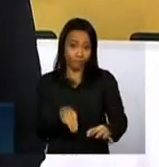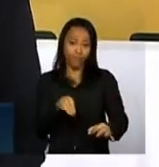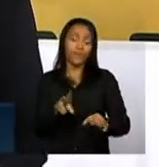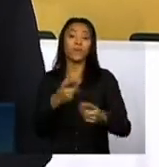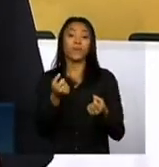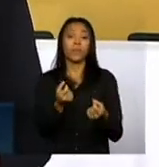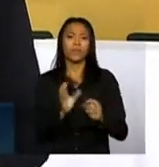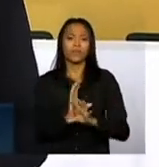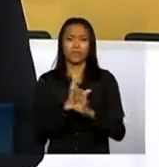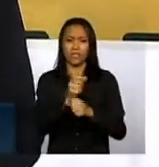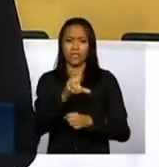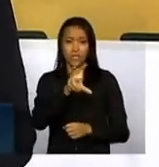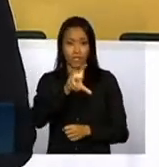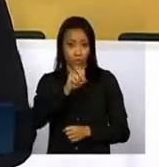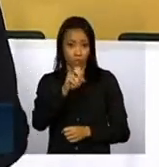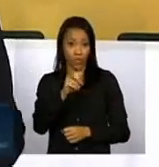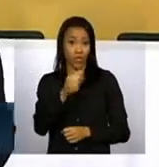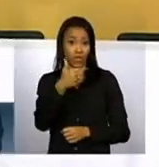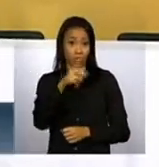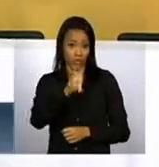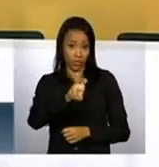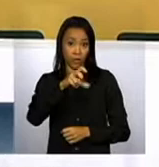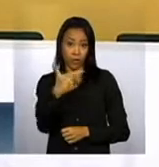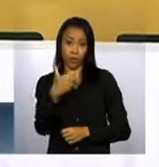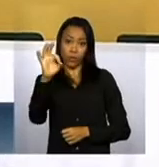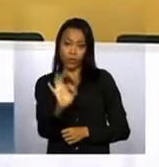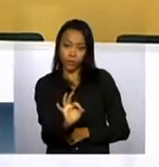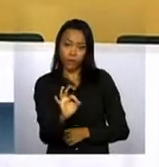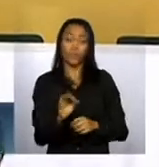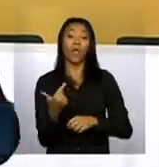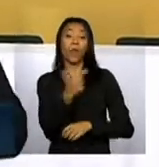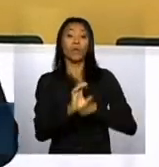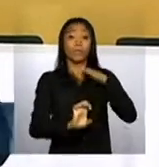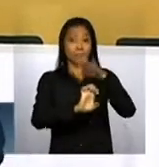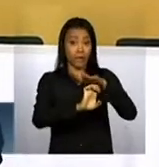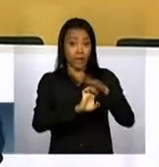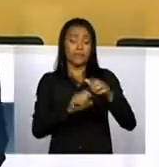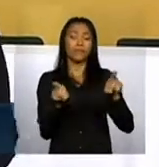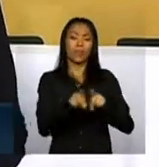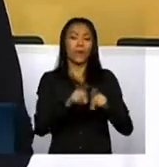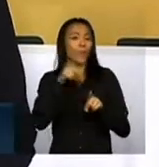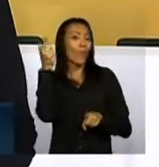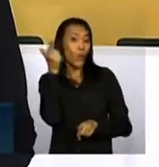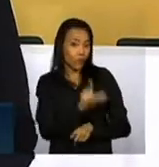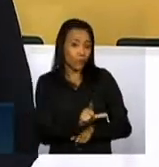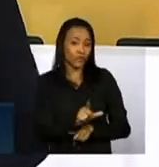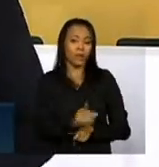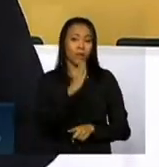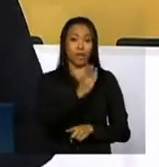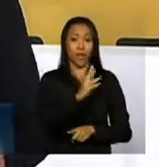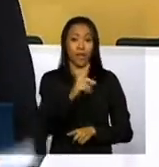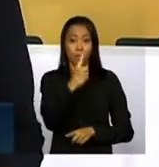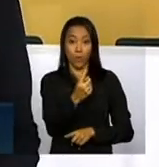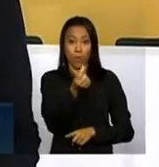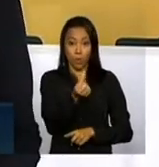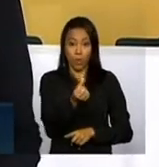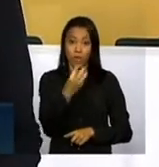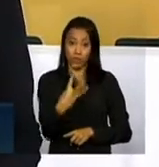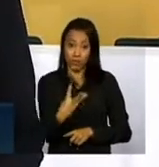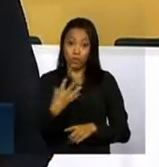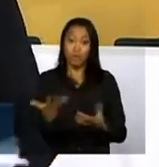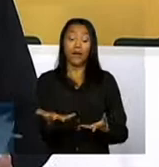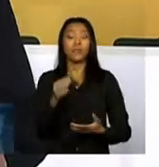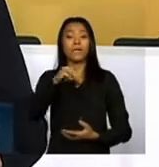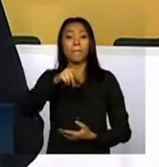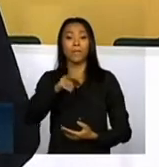52%. Já a empresa que venceu o trecho também da BR-163, só que em Mato Grosso do